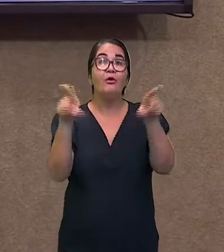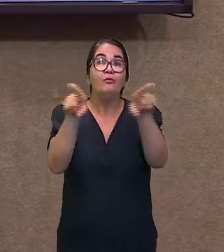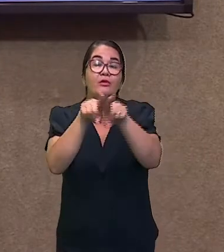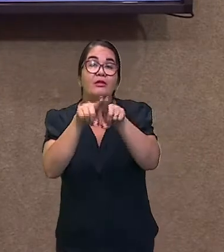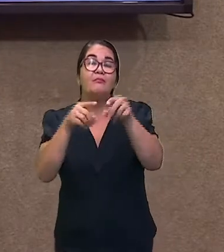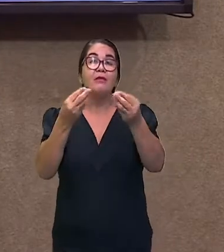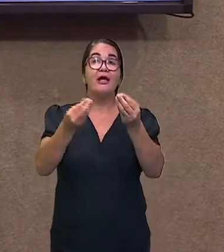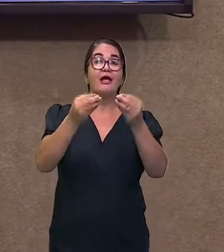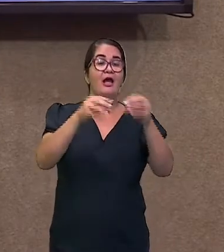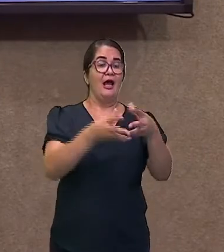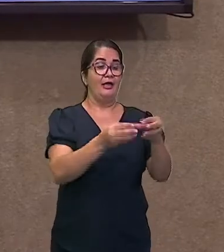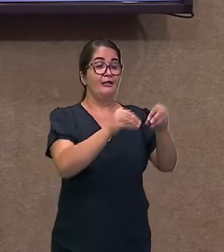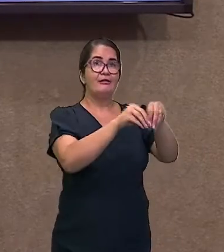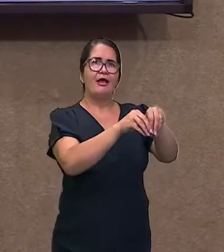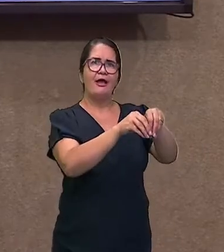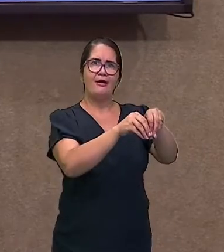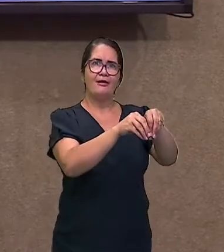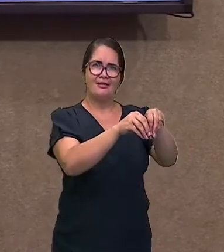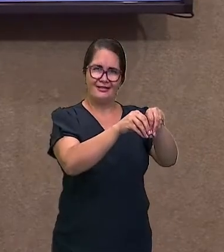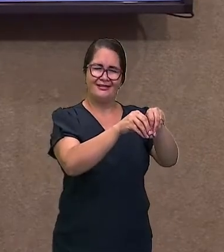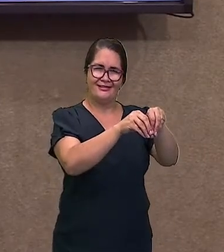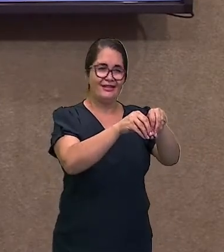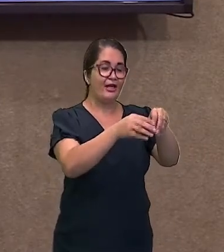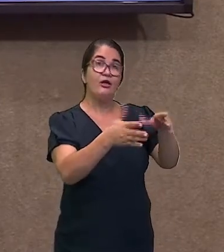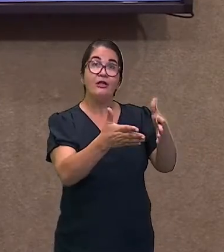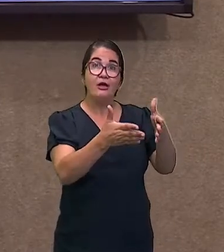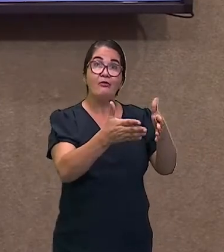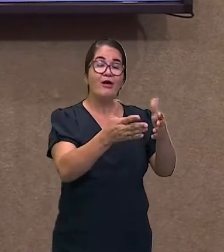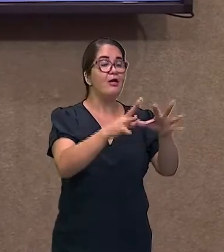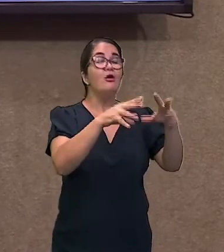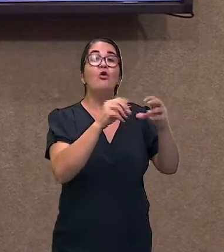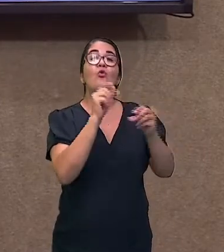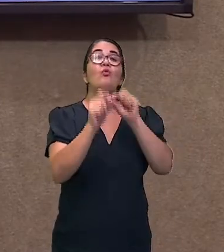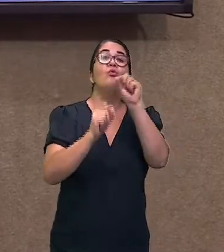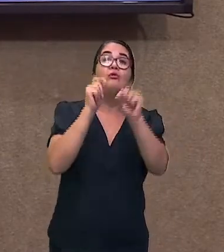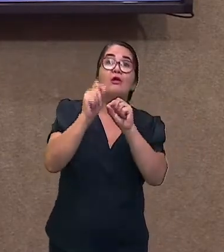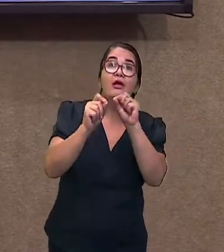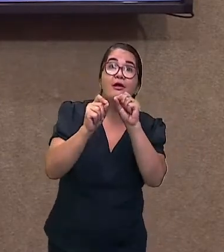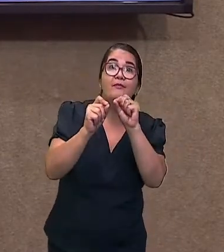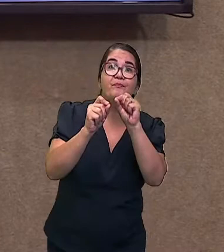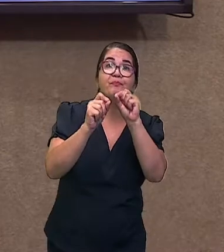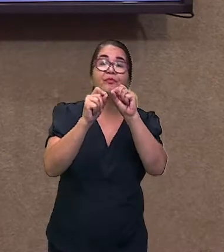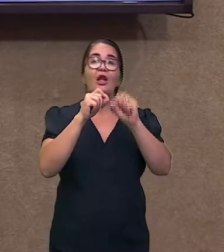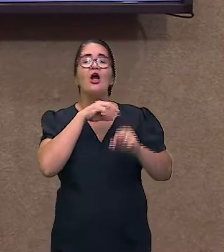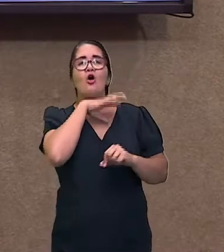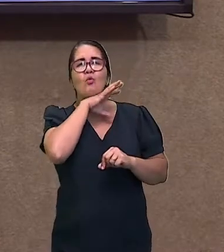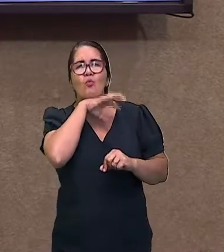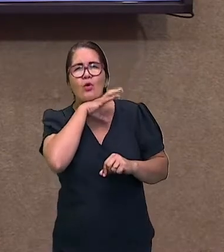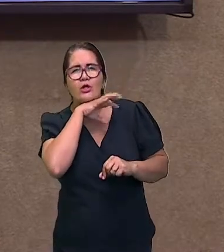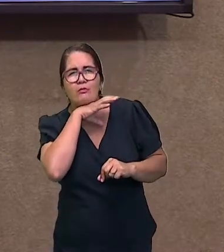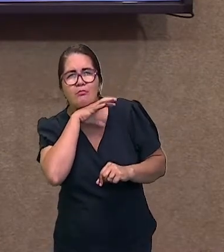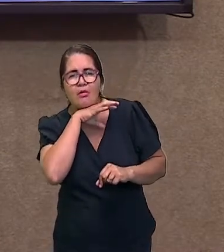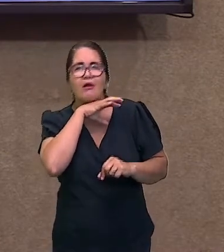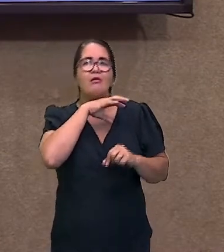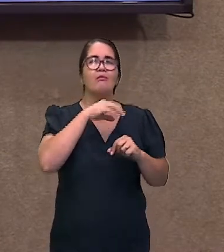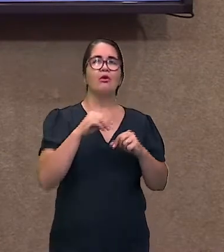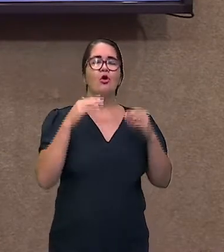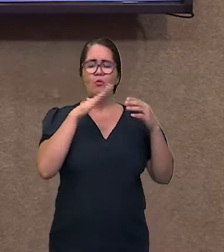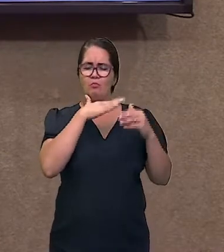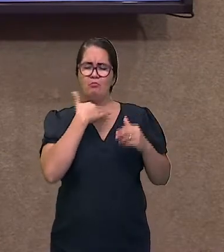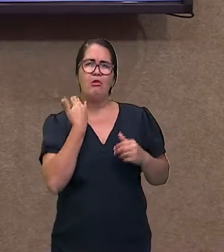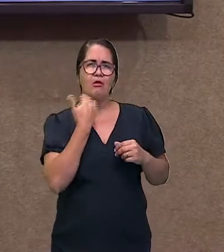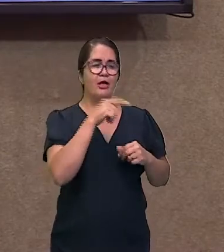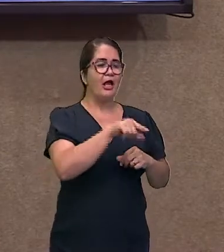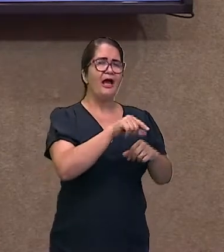ele começa a entrar em estado de decomposição. Essa decomposição deste corpo